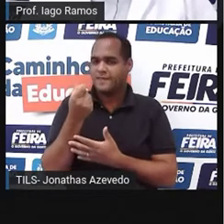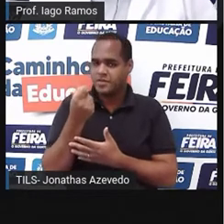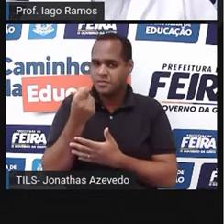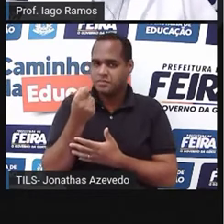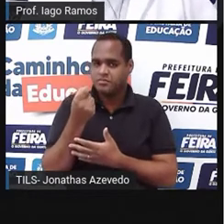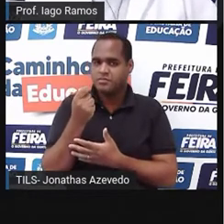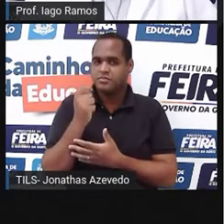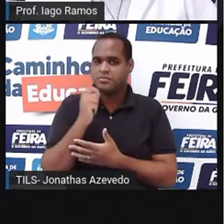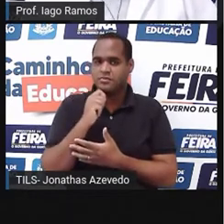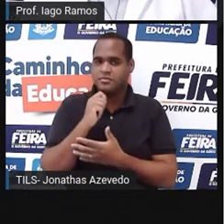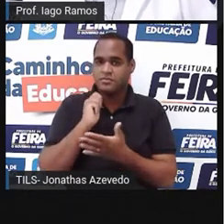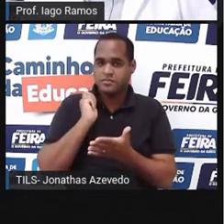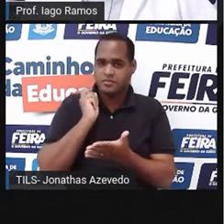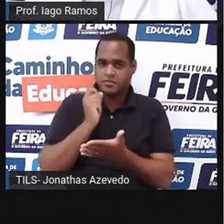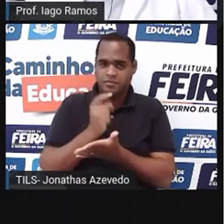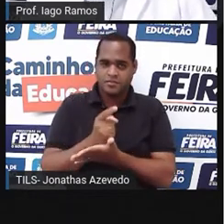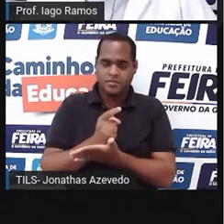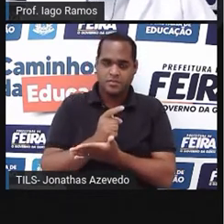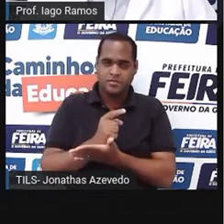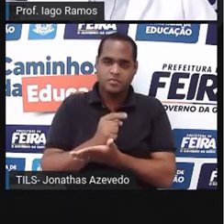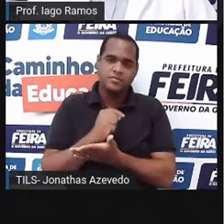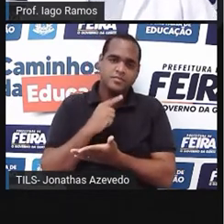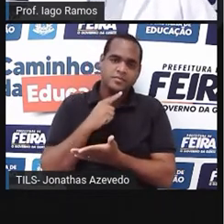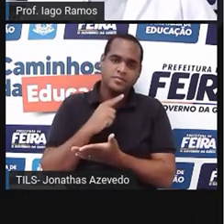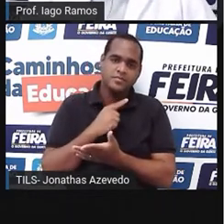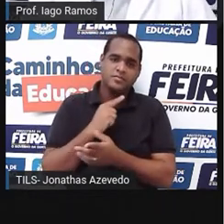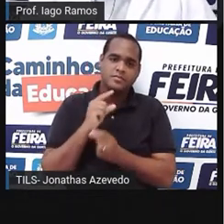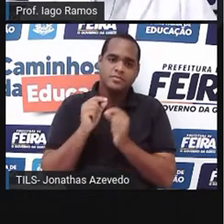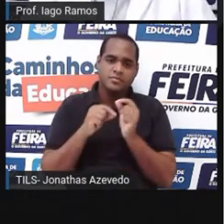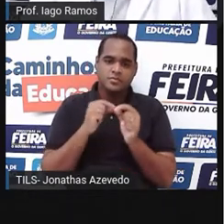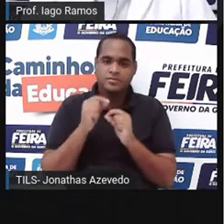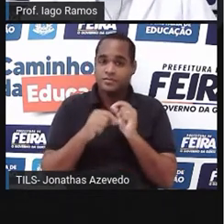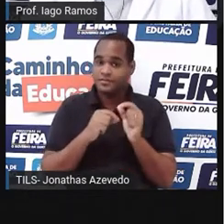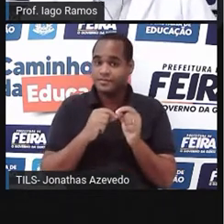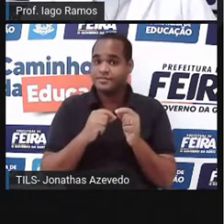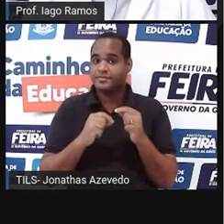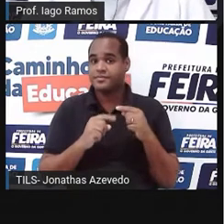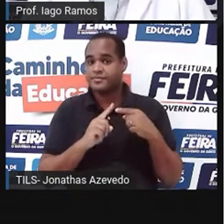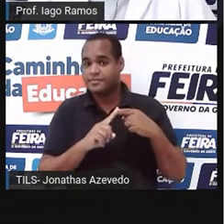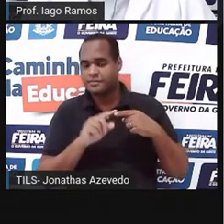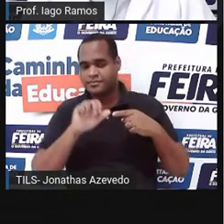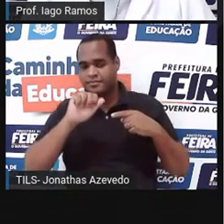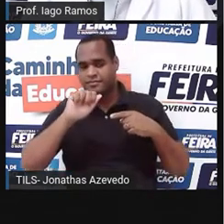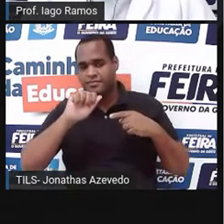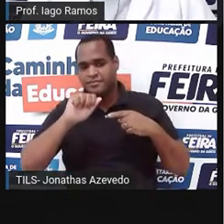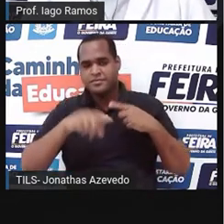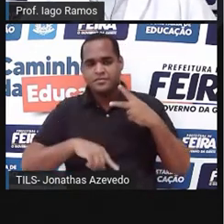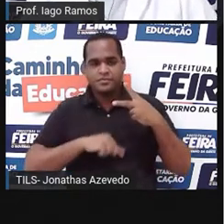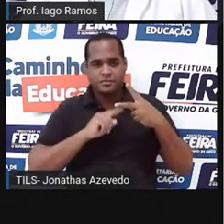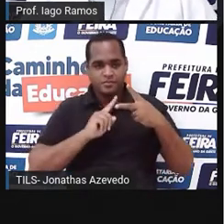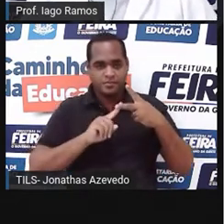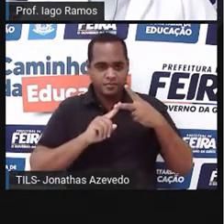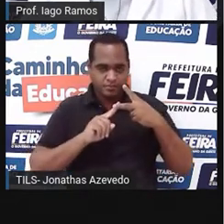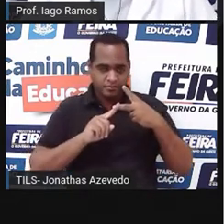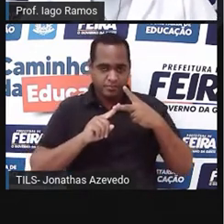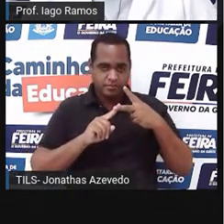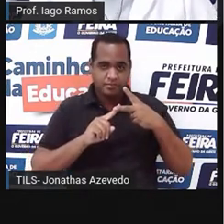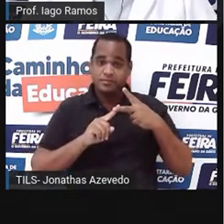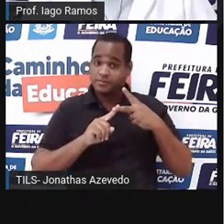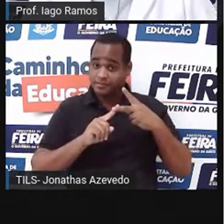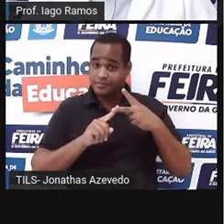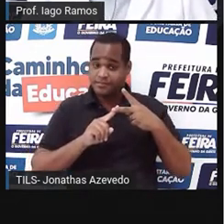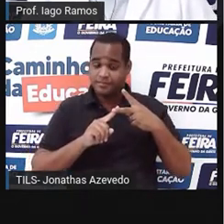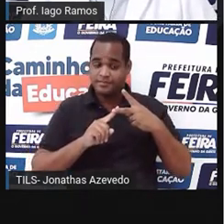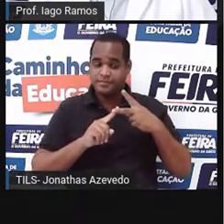20 pães se paga letra A, 6 reais e 50, letra B, 7 reais e